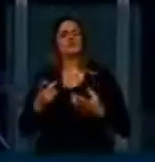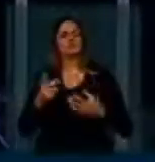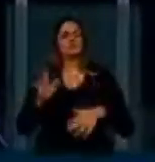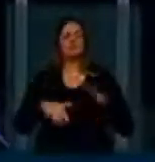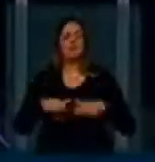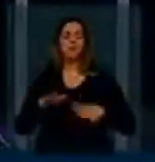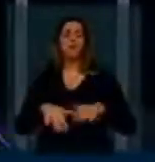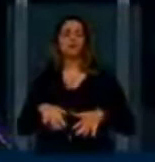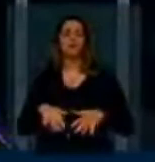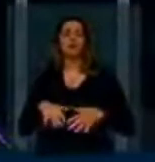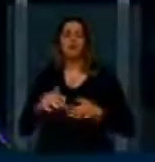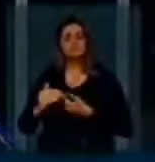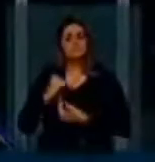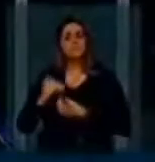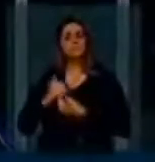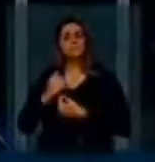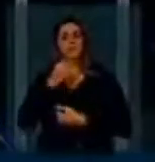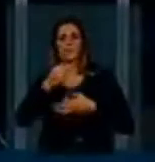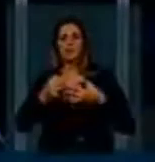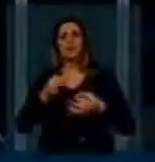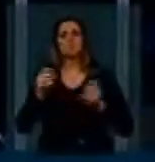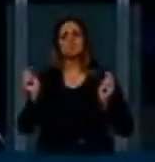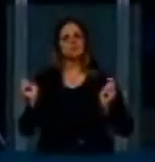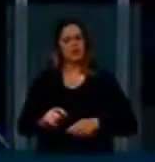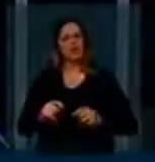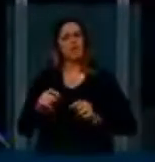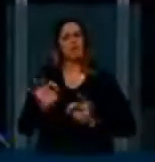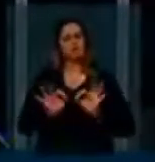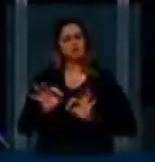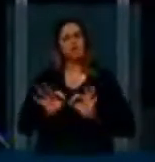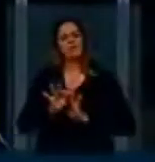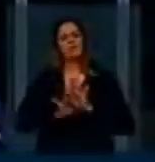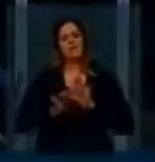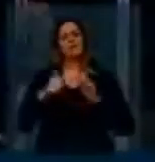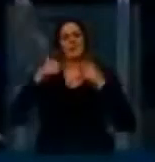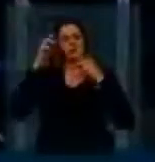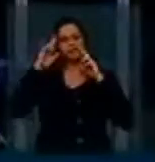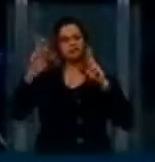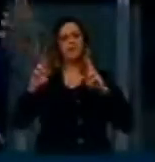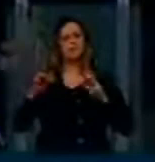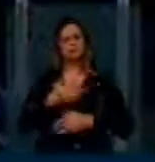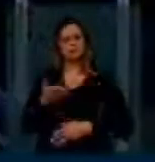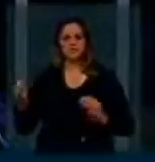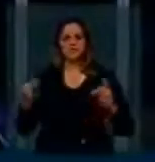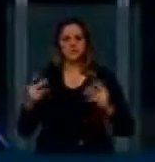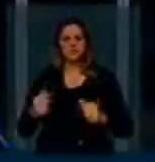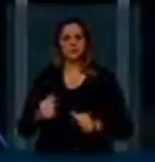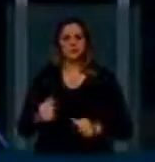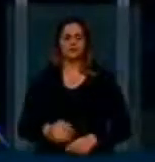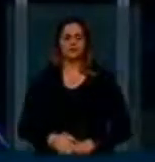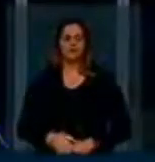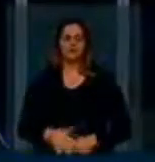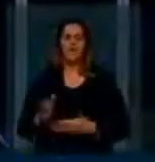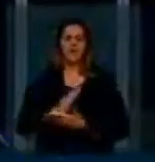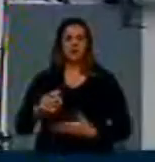certamente podem aperfeiçoar o texto que eu respeito muito o trabalho de todos que estão aqui e aqueles que, eventualmente, não podem estar, mas acompanho esse debate com tanta atenção.